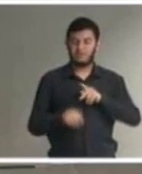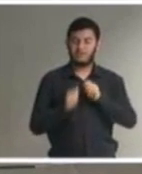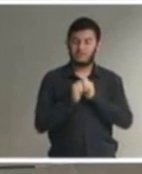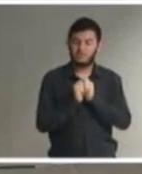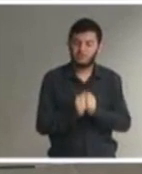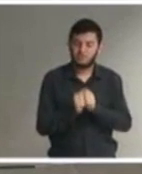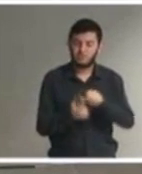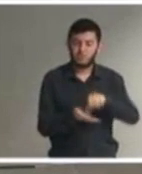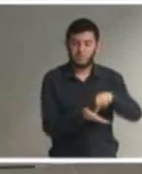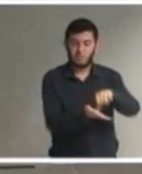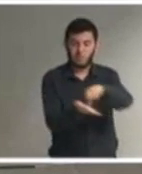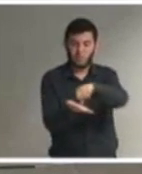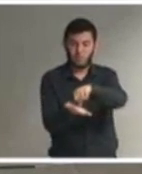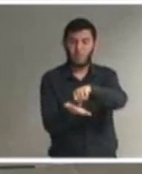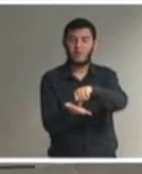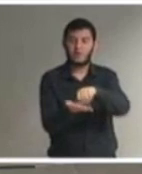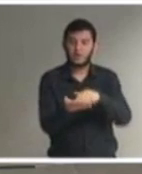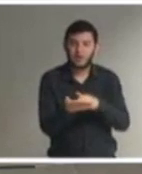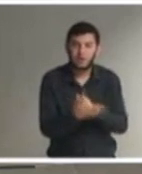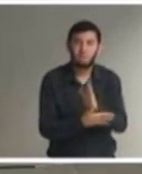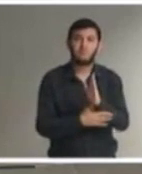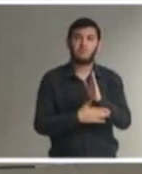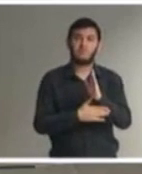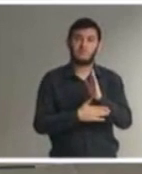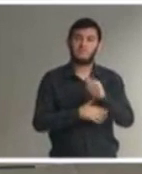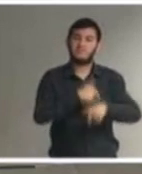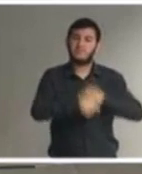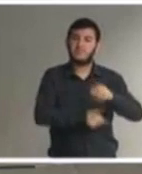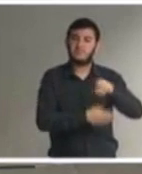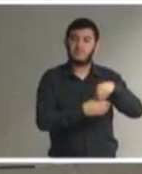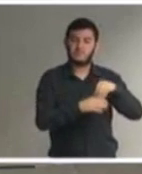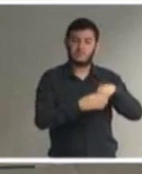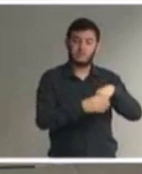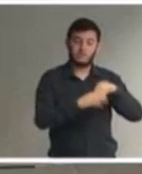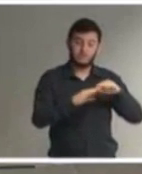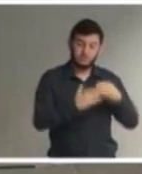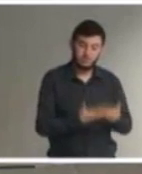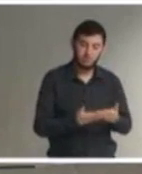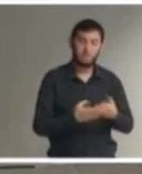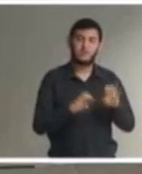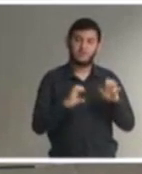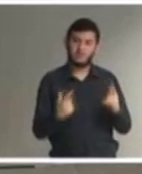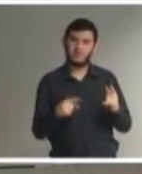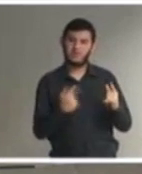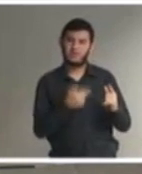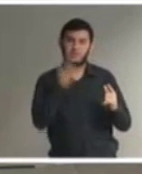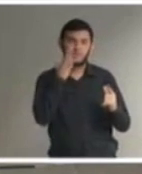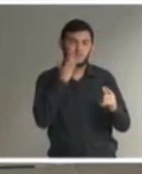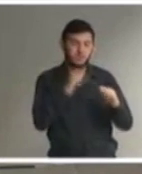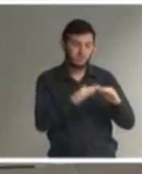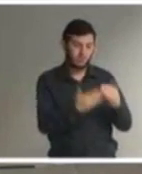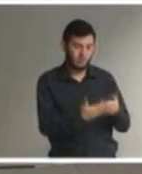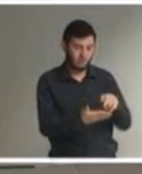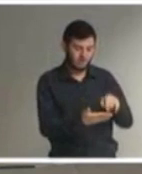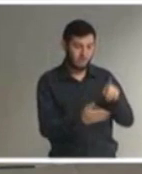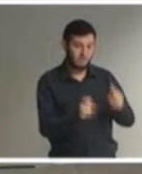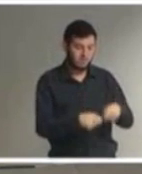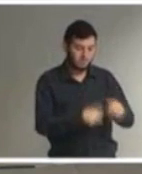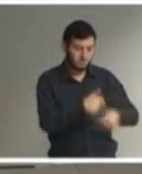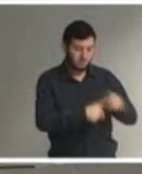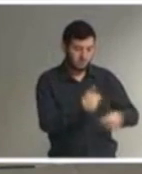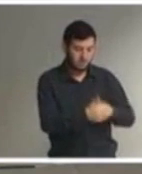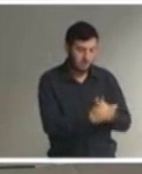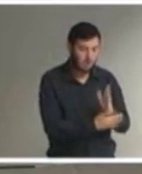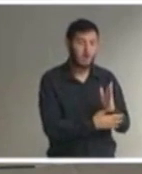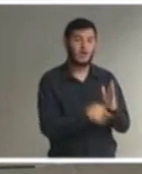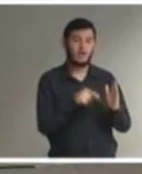autorizadores de funcionamento das escolas ora para uma escola ter autorizado o seu funcionamento ela vai ter que apresentar um projeto